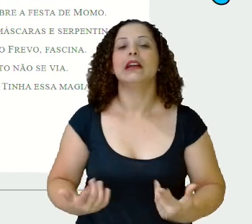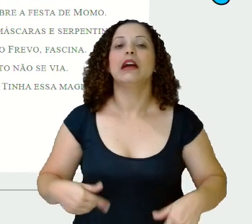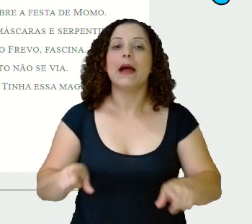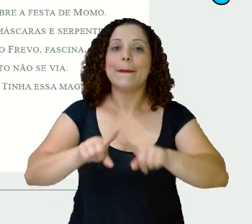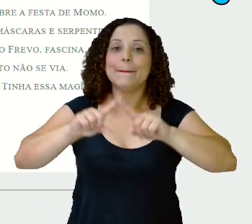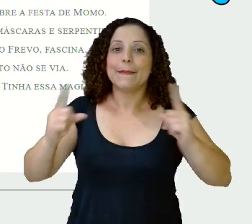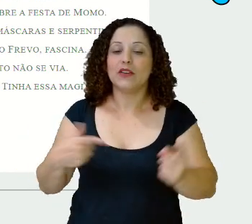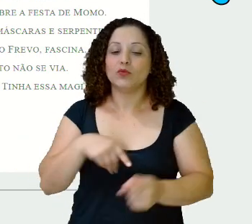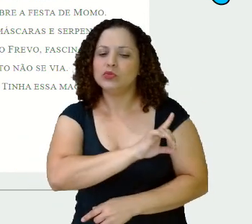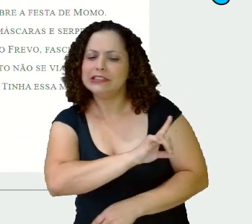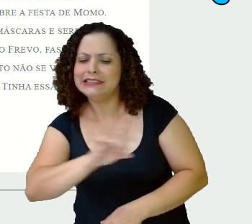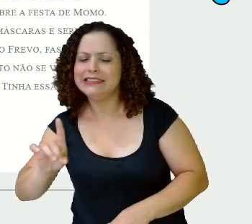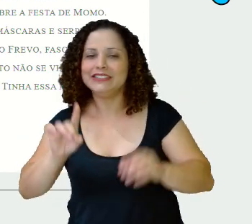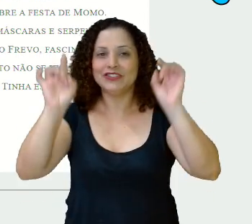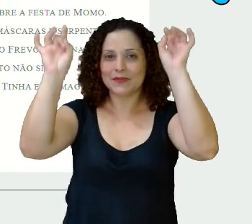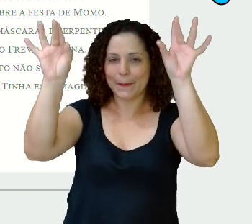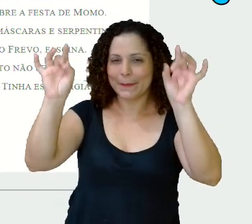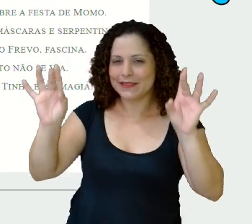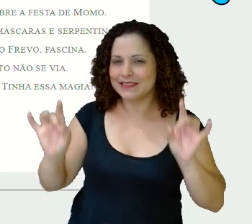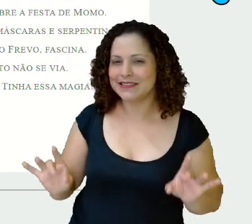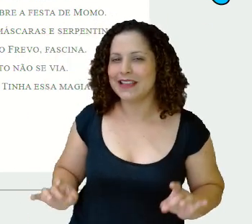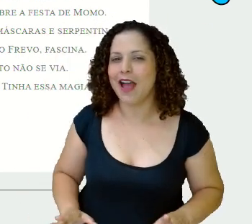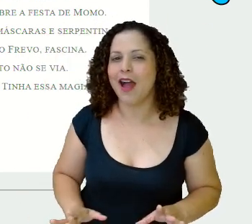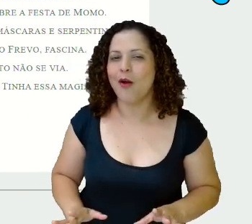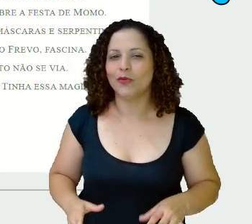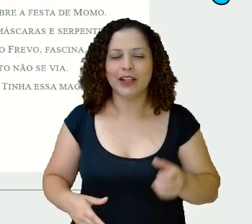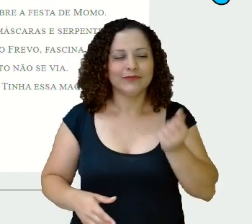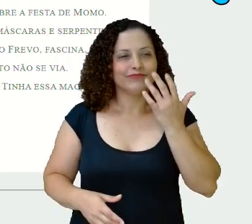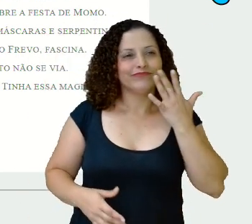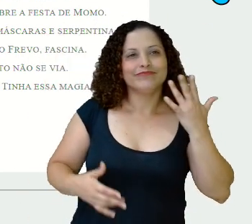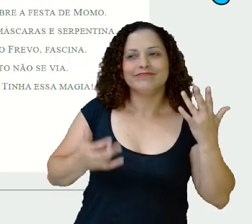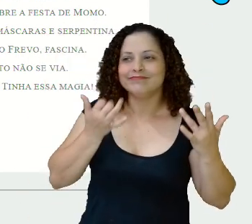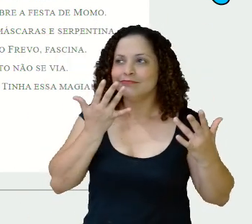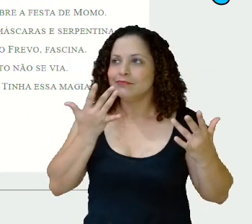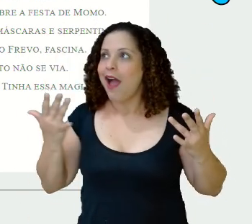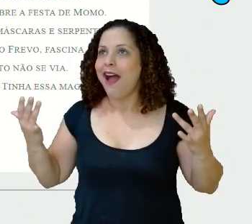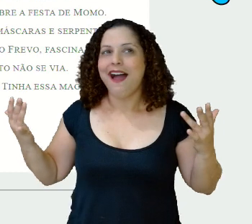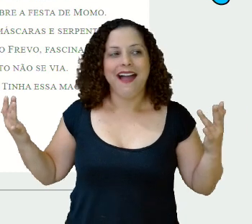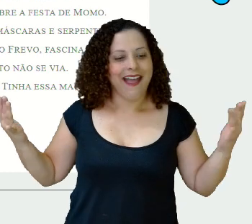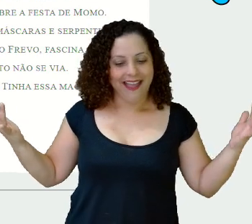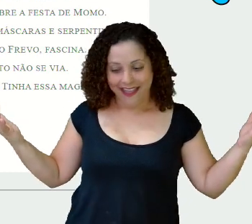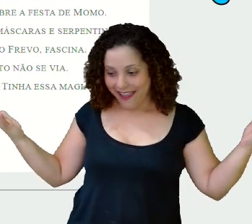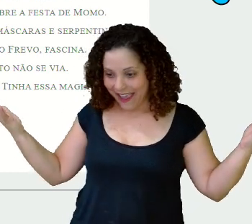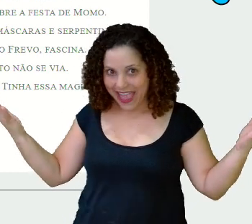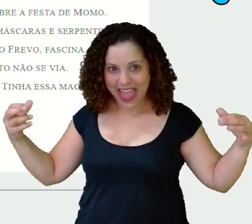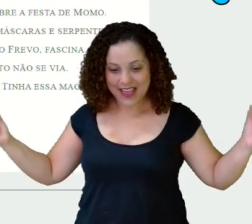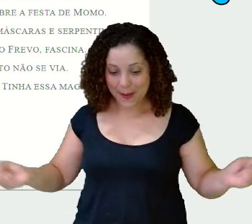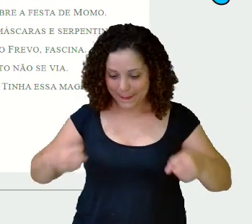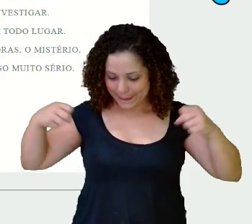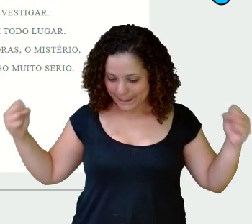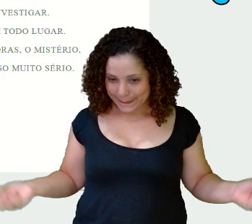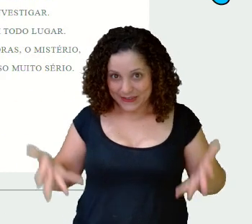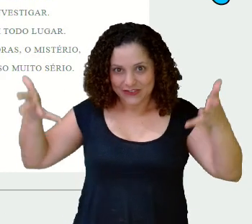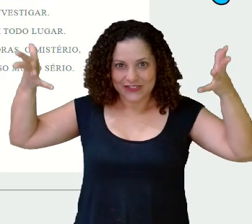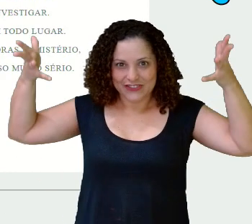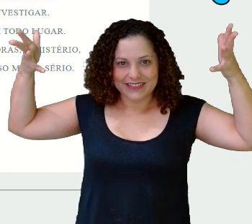Sabe o cheiro do carnaval? Pronto! Tinha essa magia